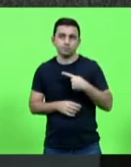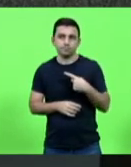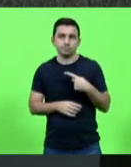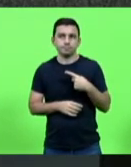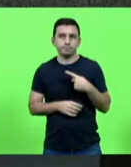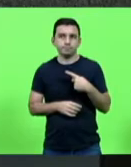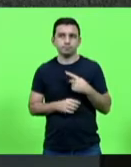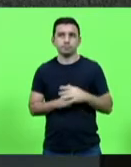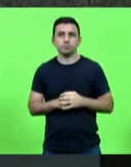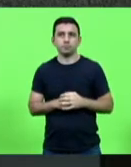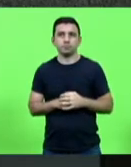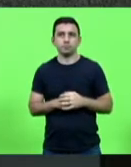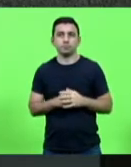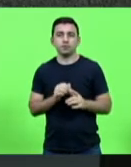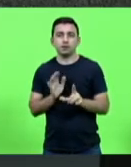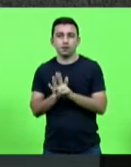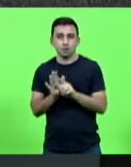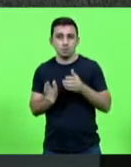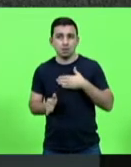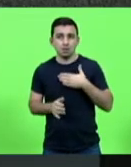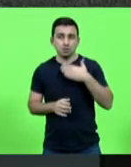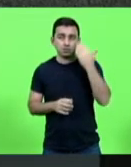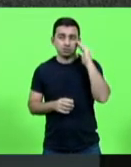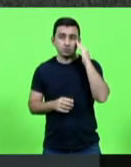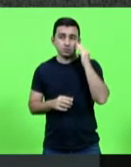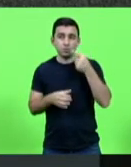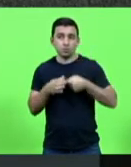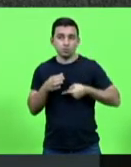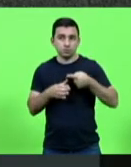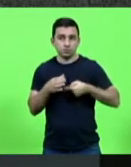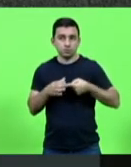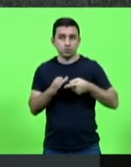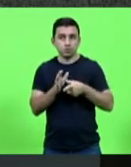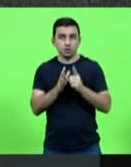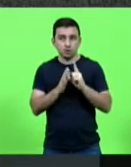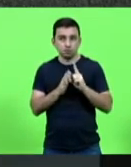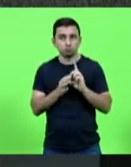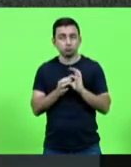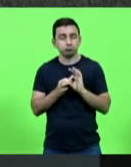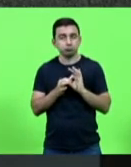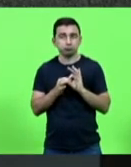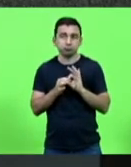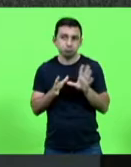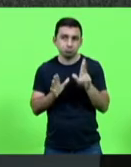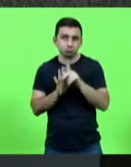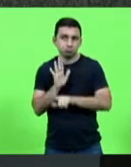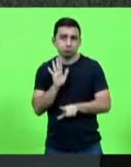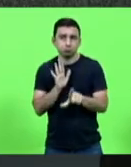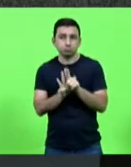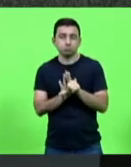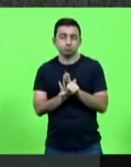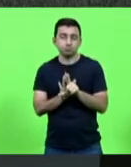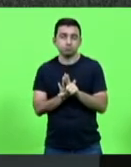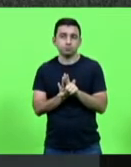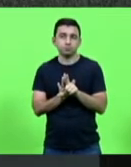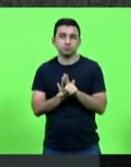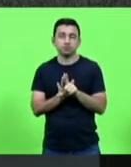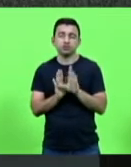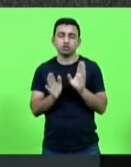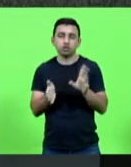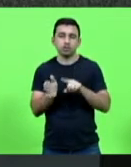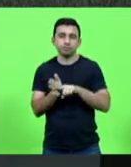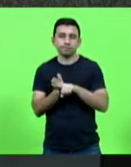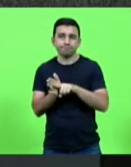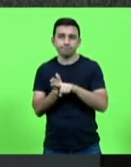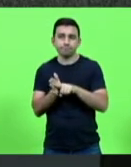Nessa linha, ao meu entendimento, as comissões precedentes deliberaram certamente sobre o projeto de lei, ora analisados ao